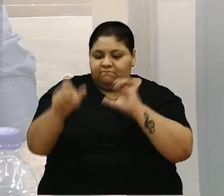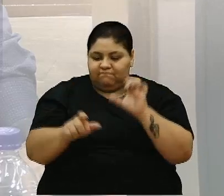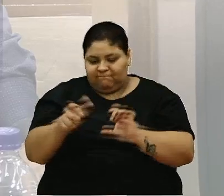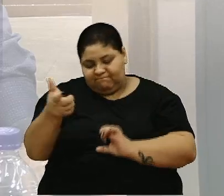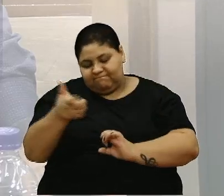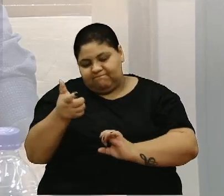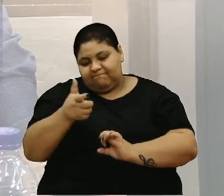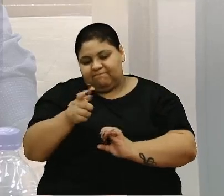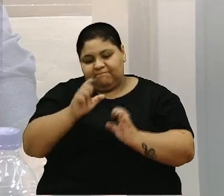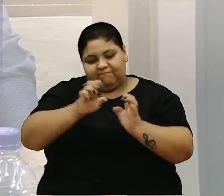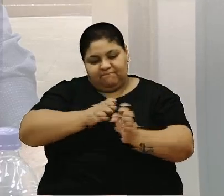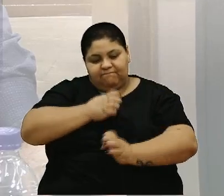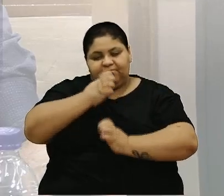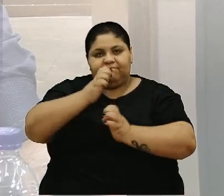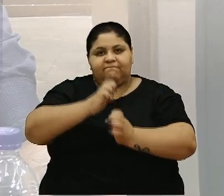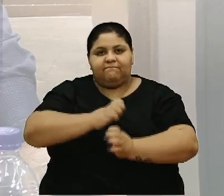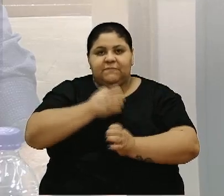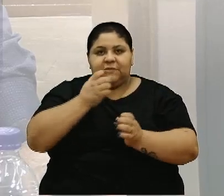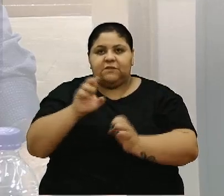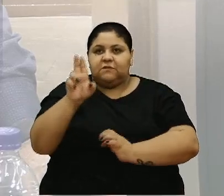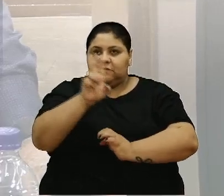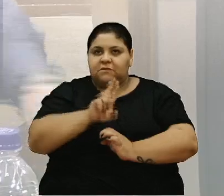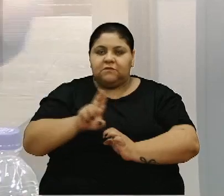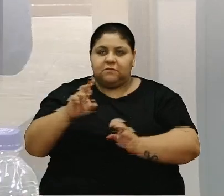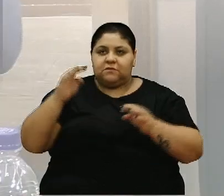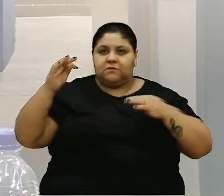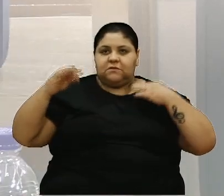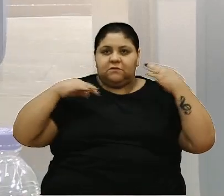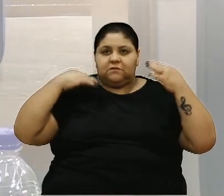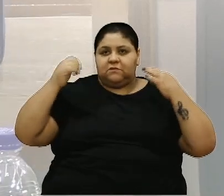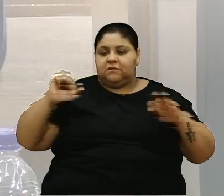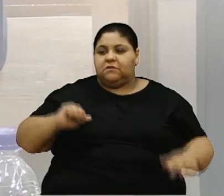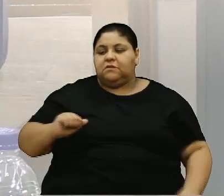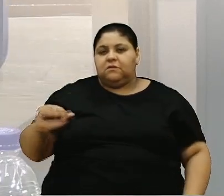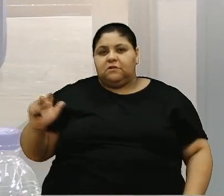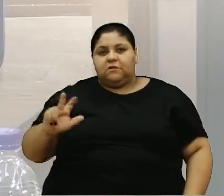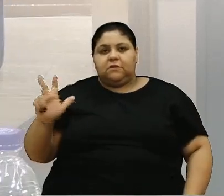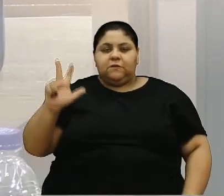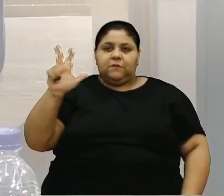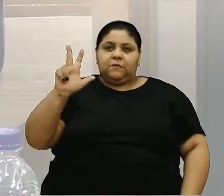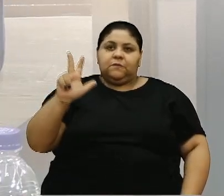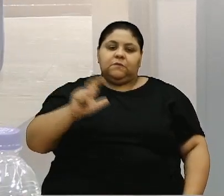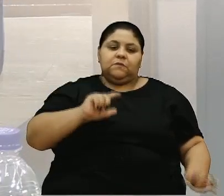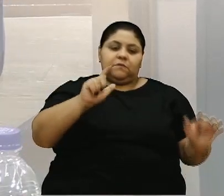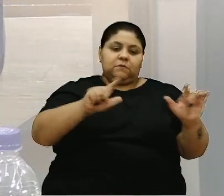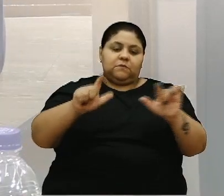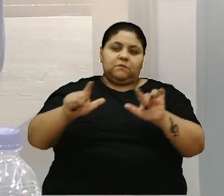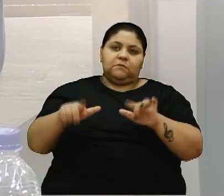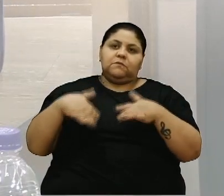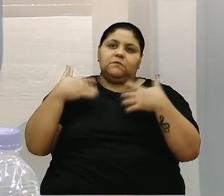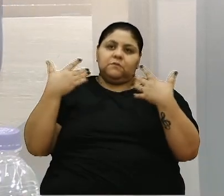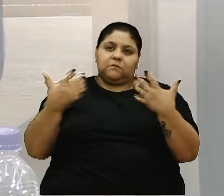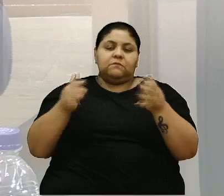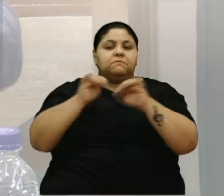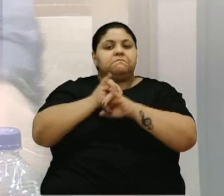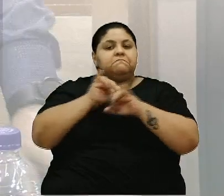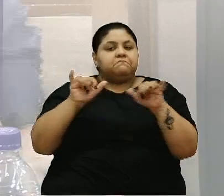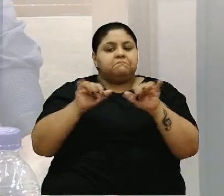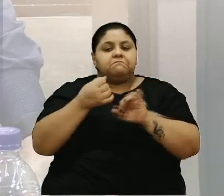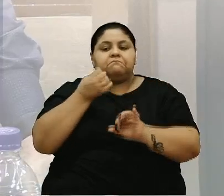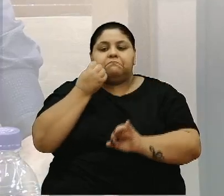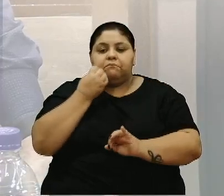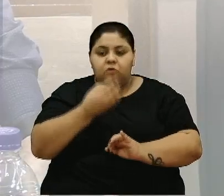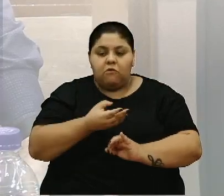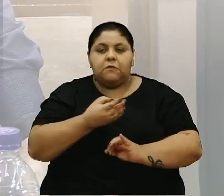querem empreender e que estão se utilizando do turismo para valorizar seus espaços. Então, sem dúvida, notícias muito boas,